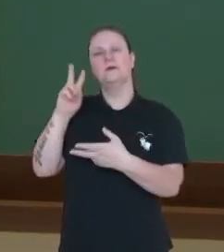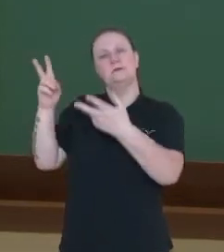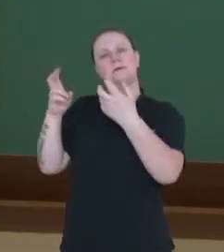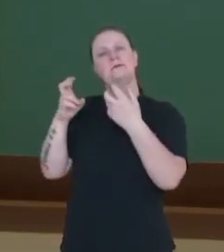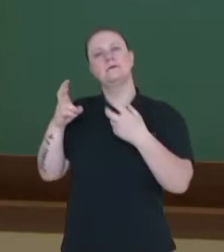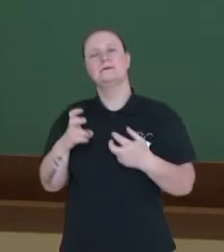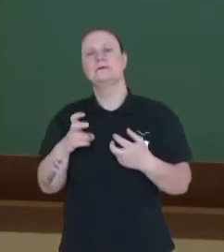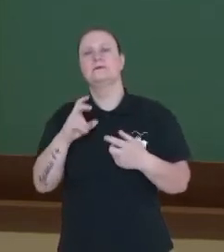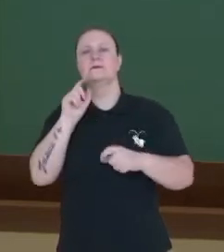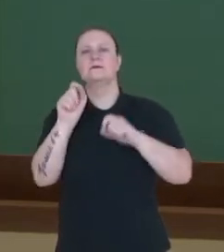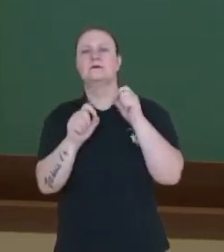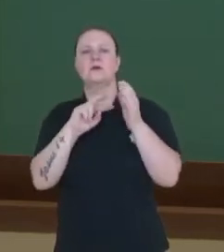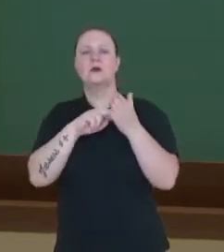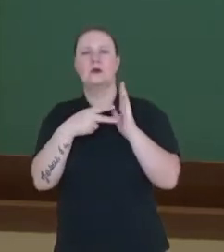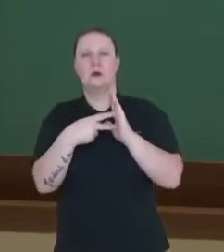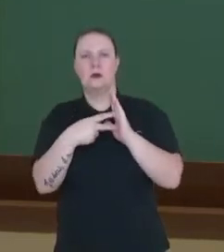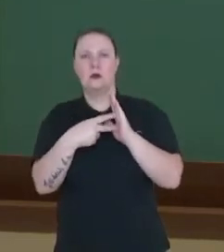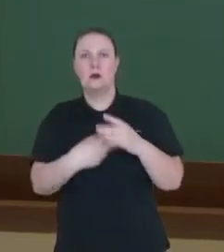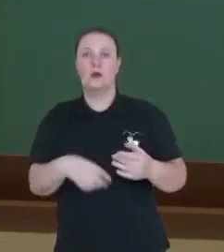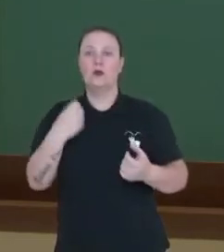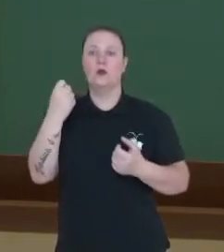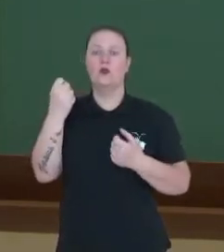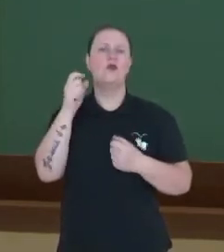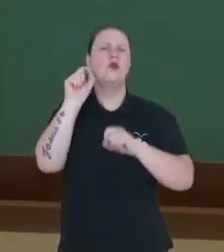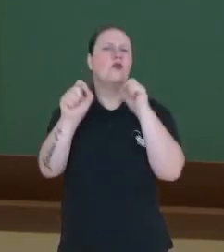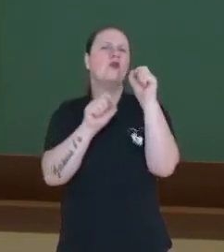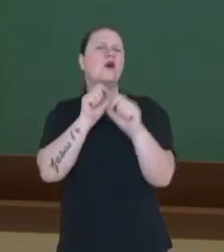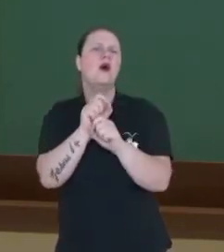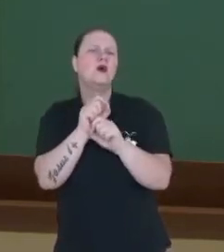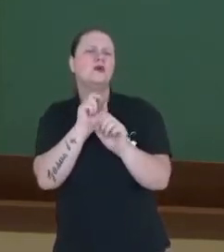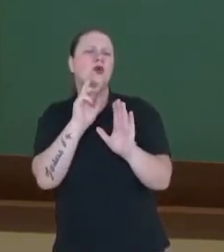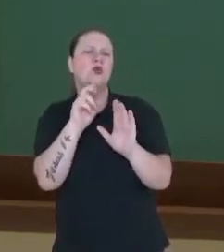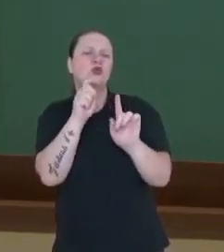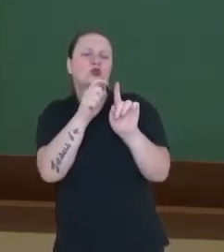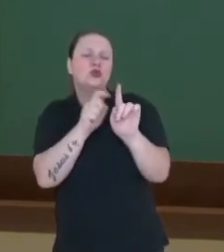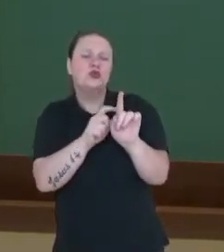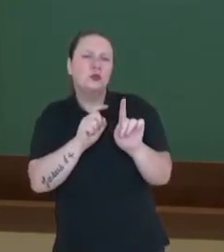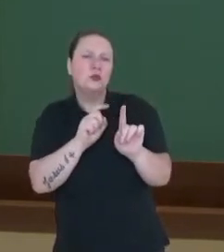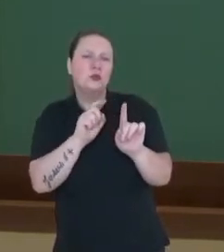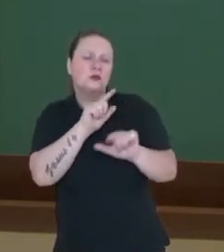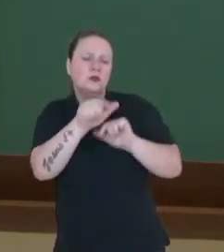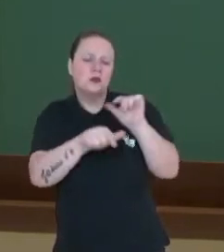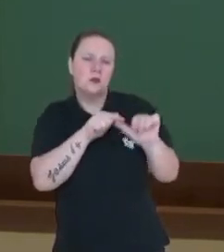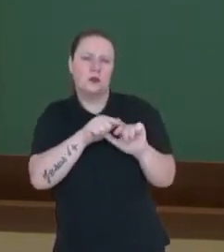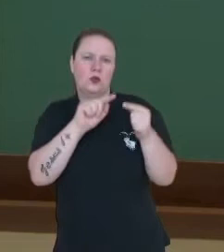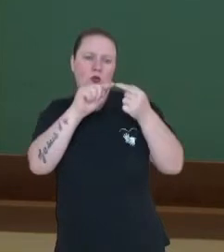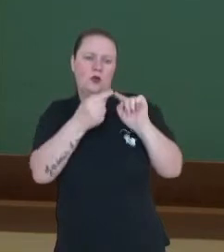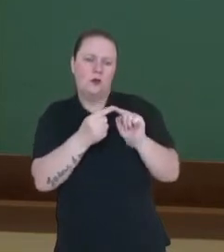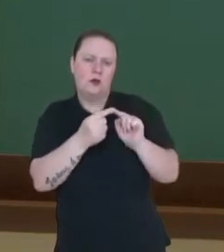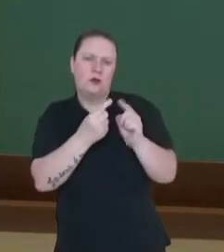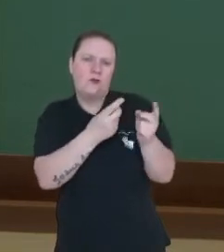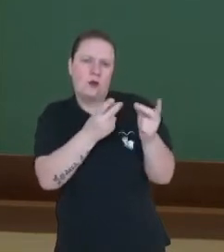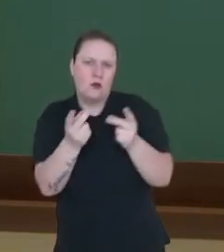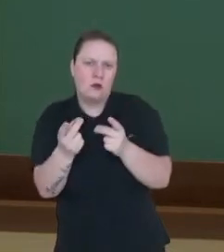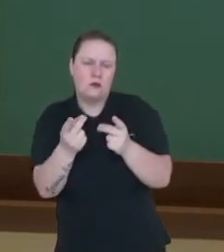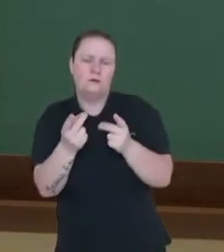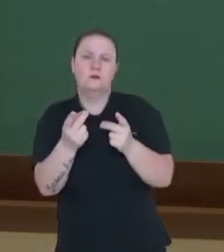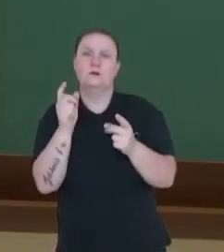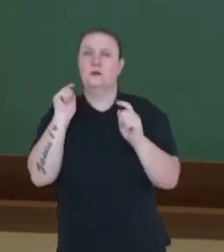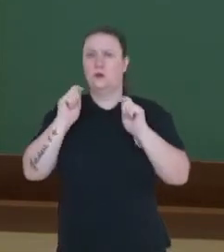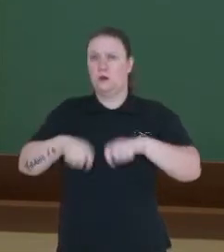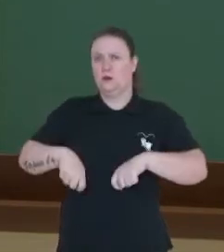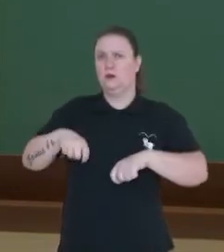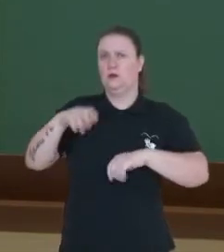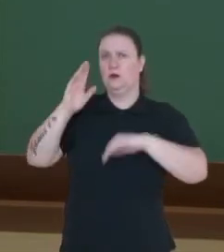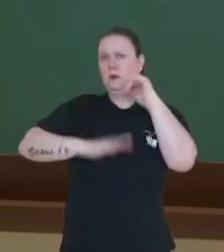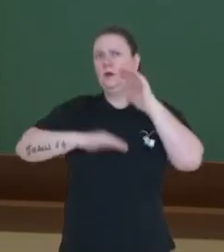bem o que é esse setor e quais as atividades estão relacionadas. Poderíamos relacionar diferentes profissões que são